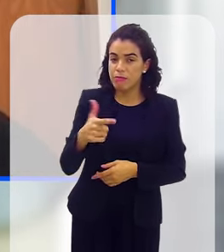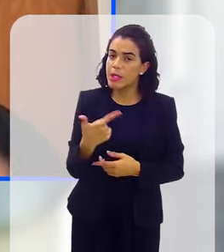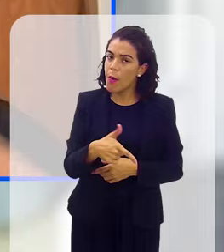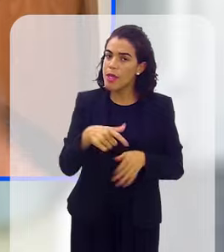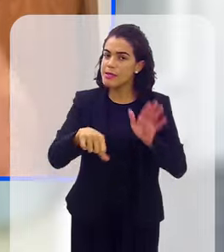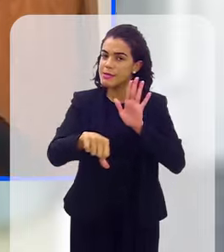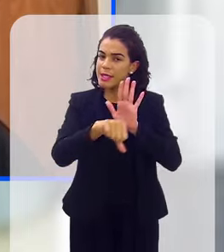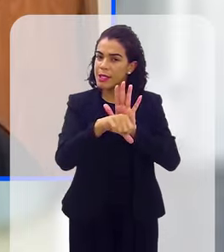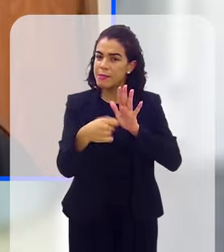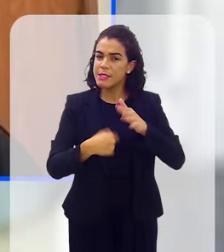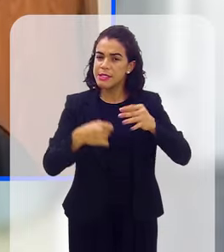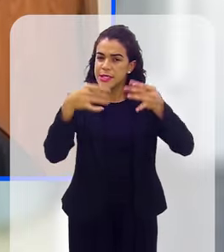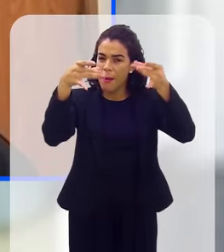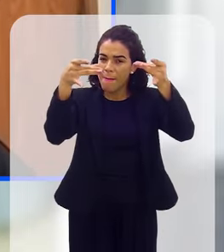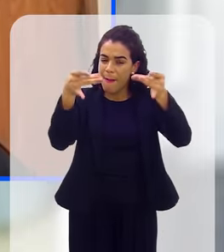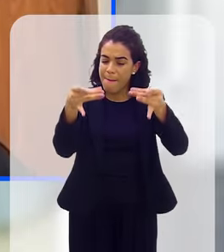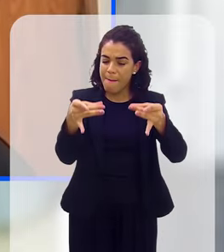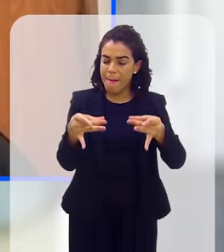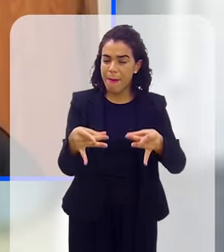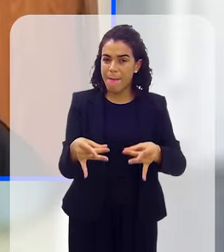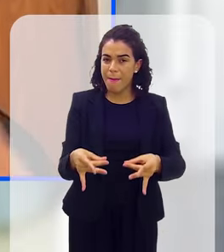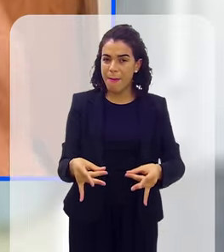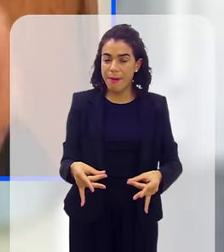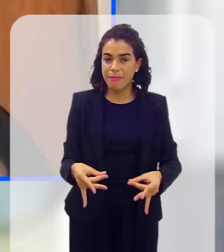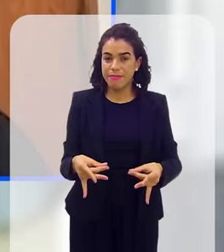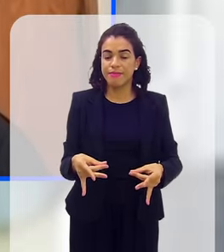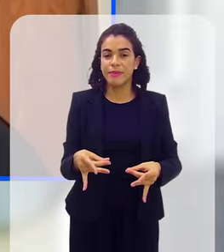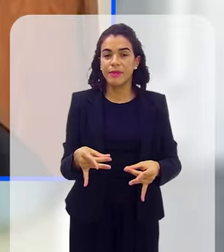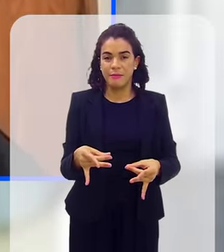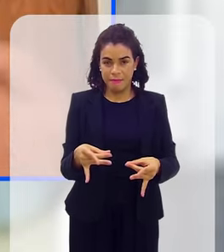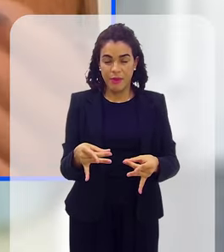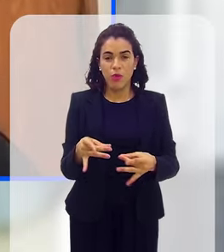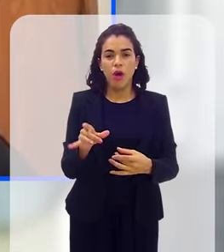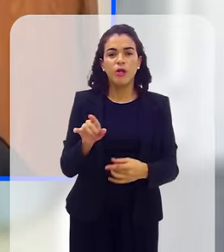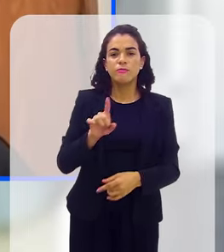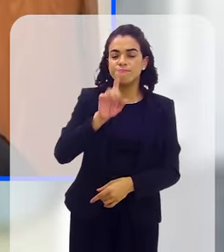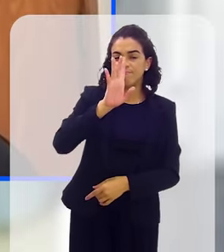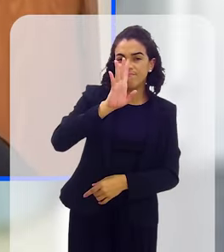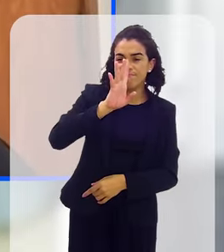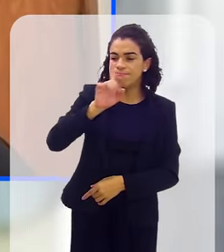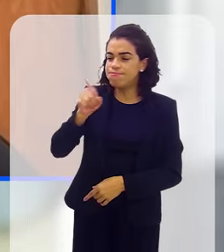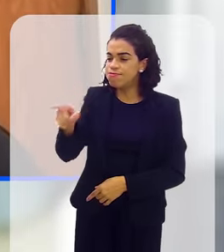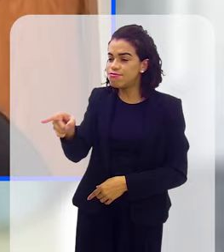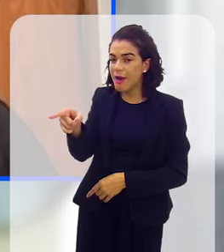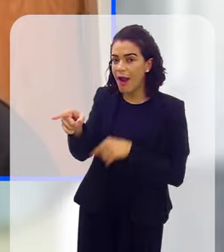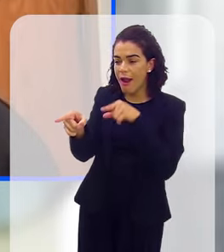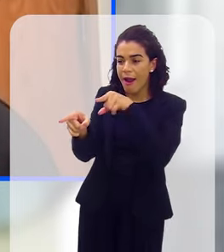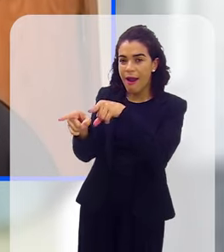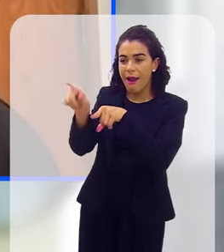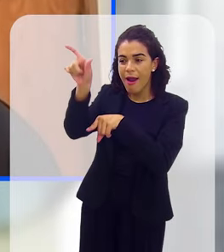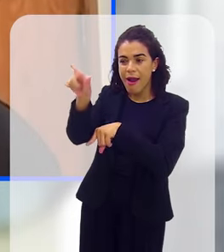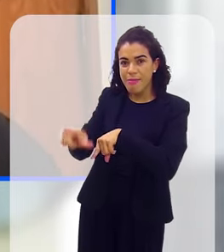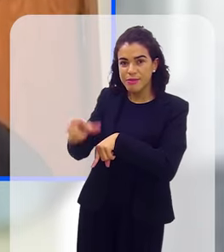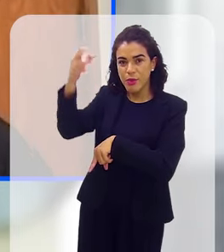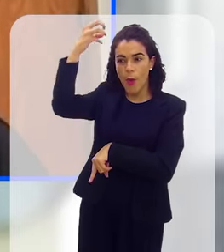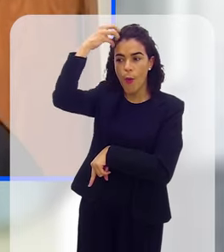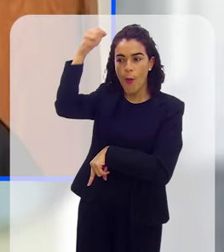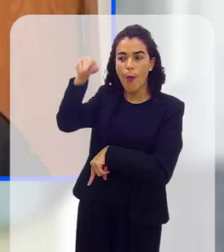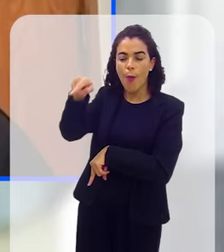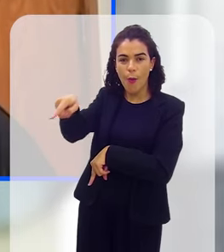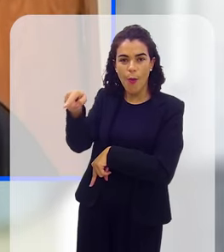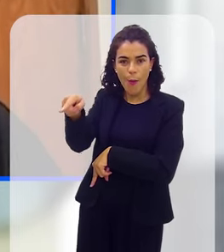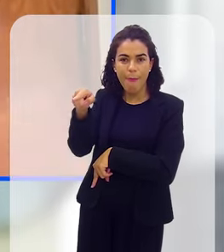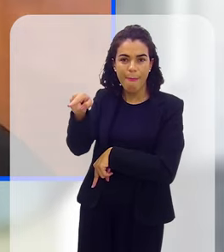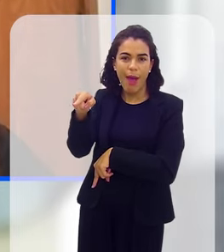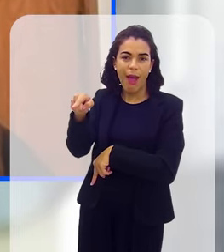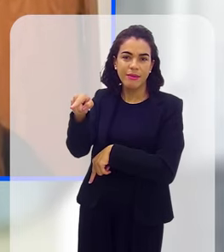organizado didaticamente, para que a gente, quando aponte alguém responsável pelo problema, saiba